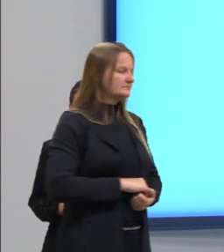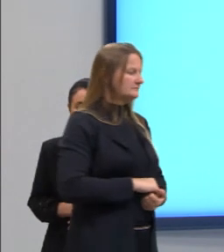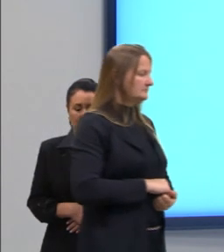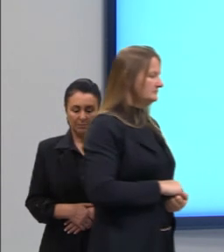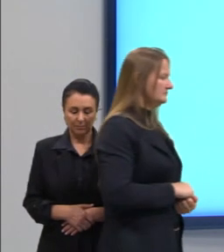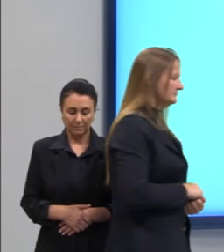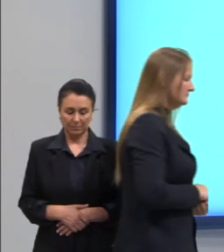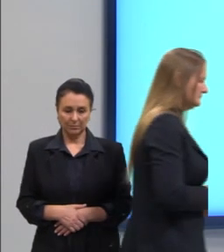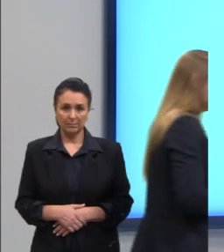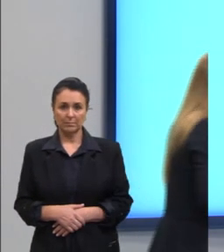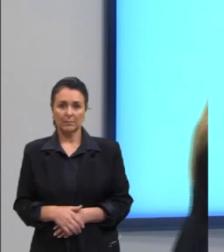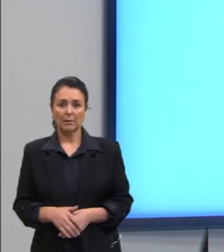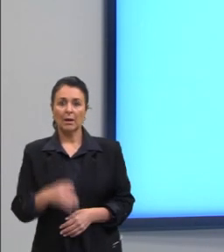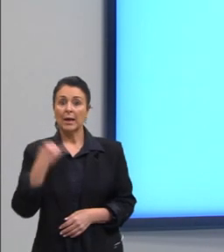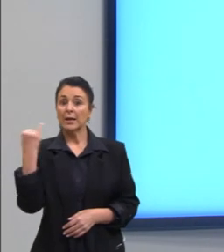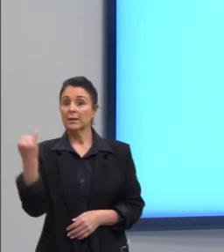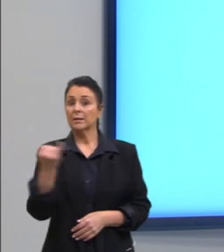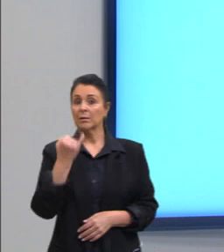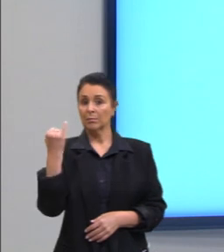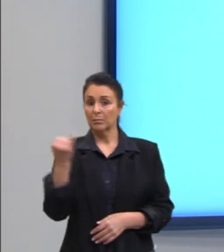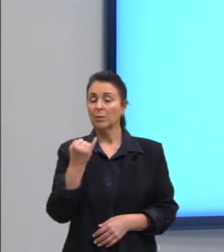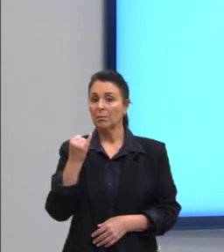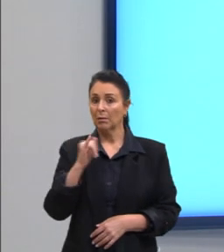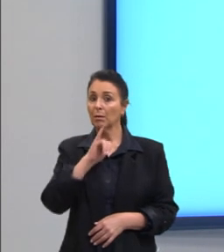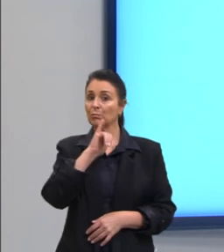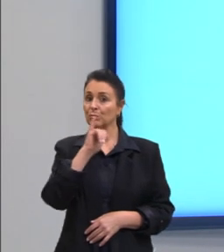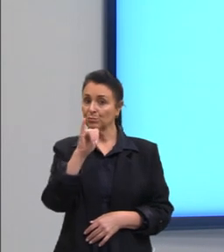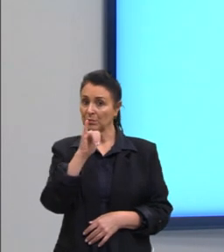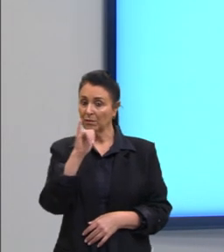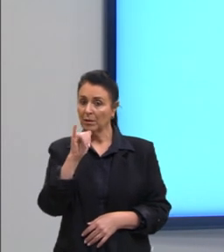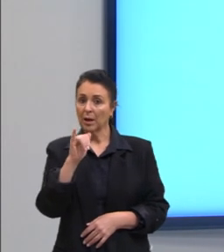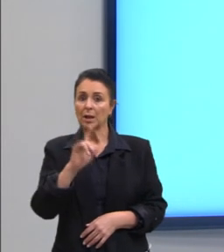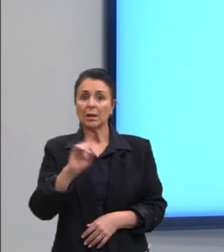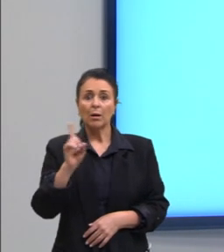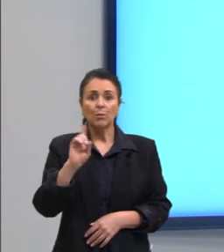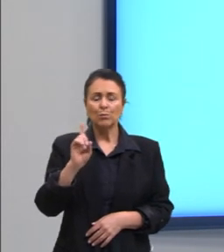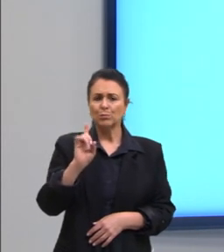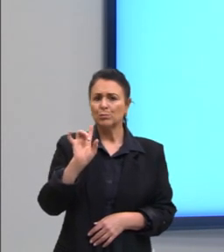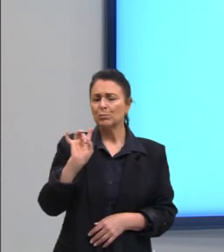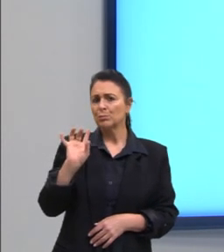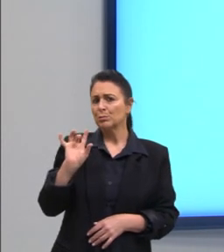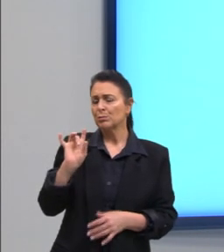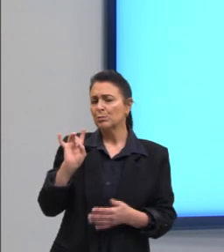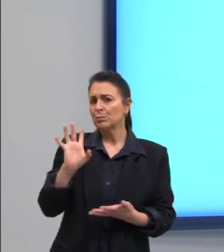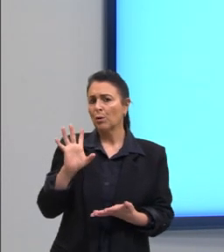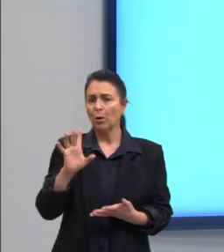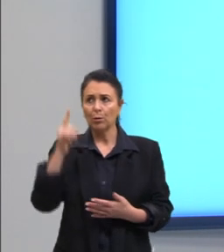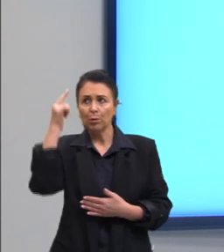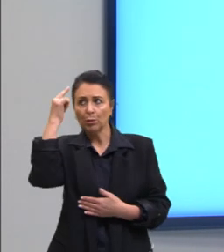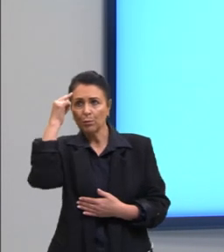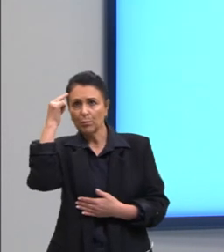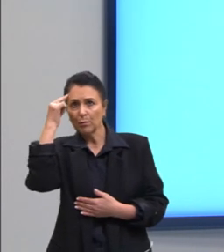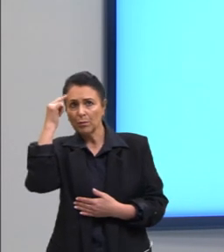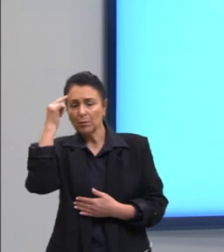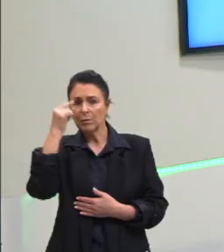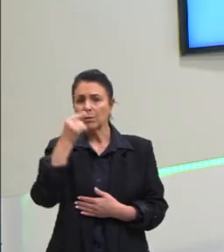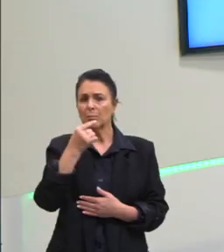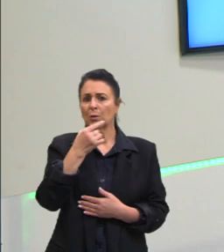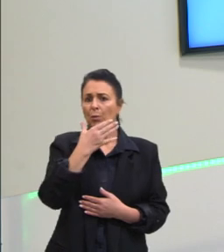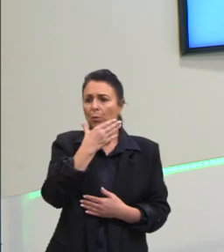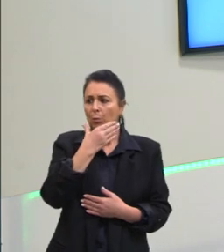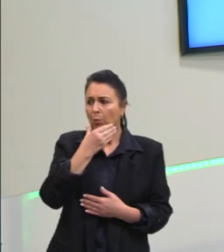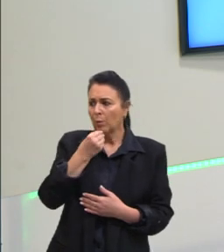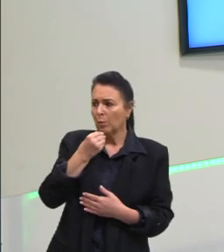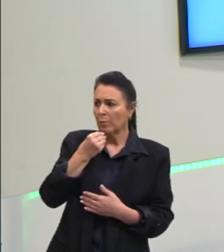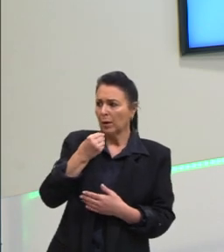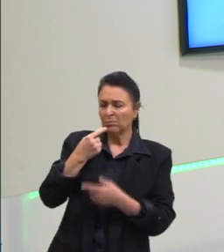correto? Então é importante também salientar que não só na questão, no pensamento de que o homem primitivo